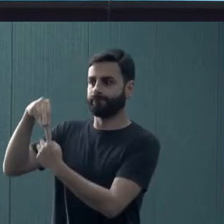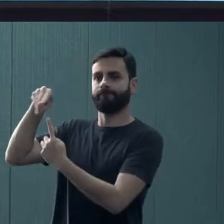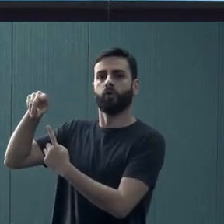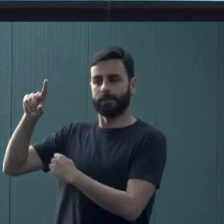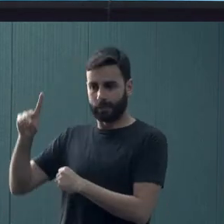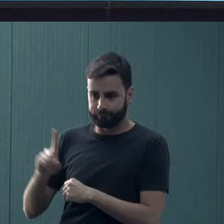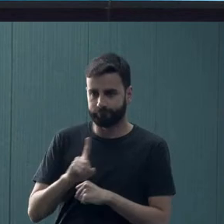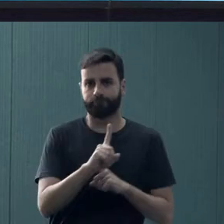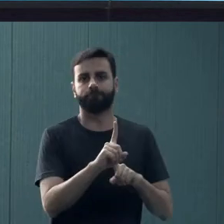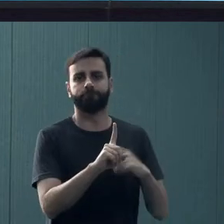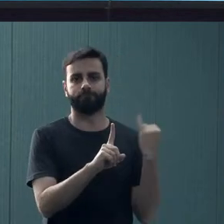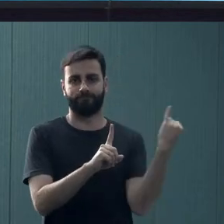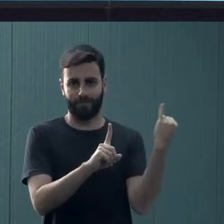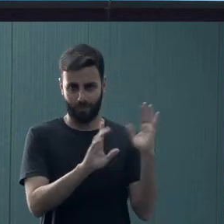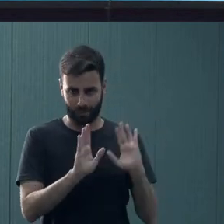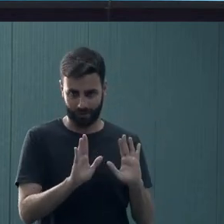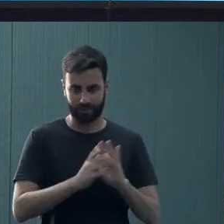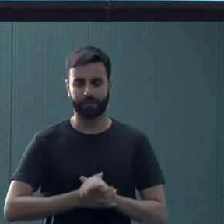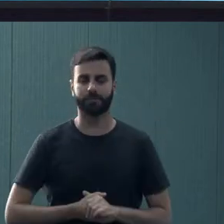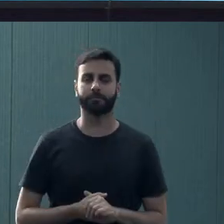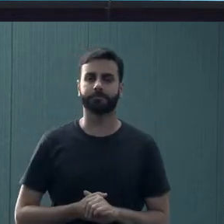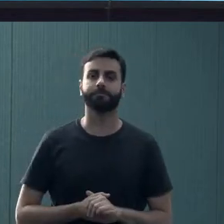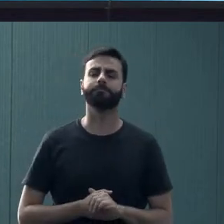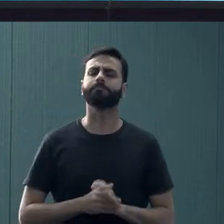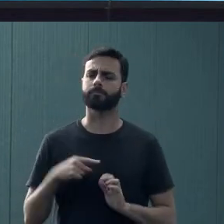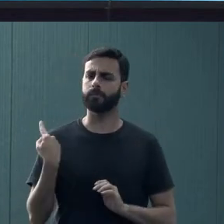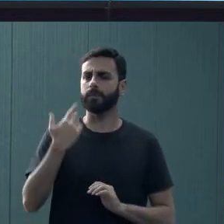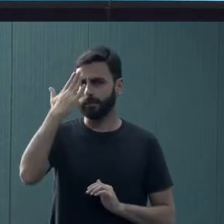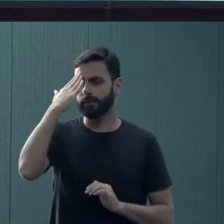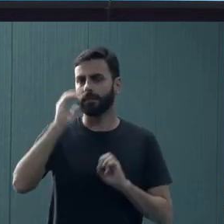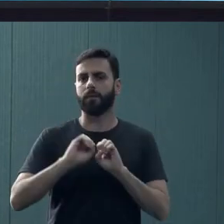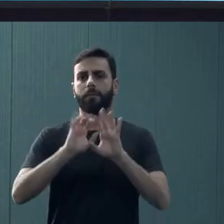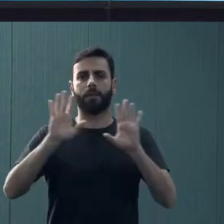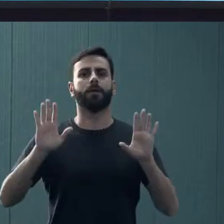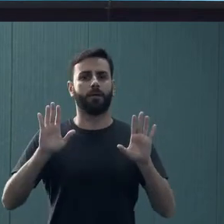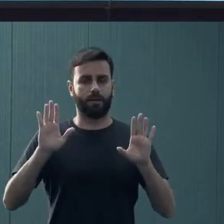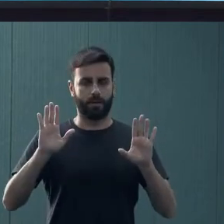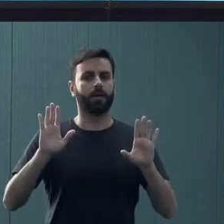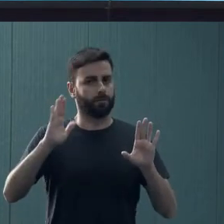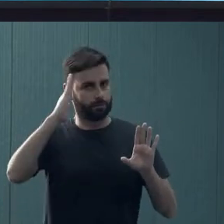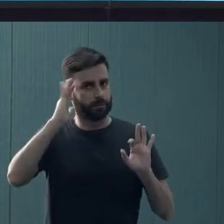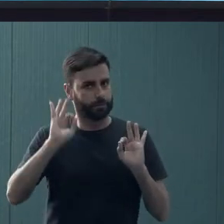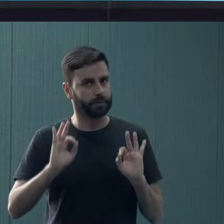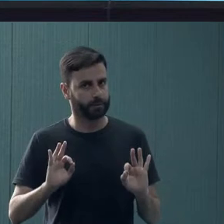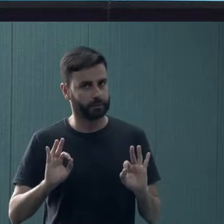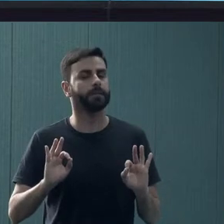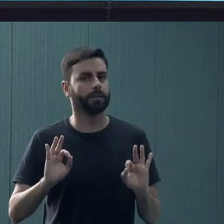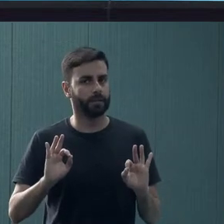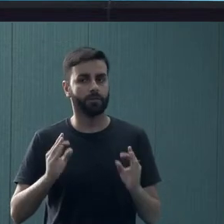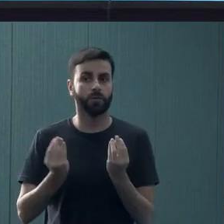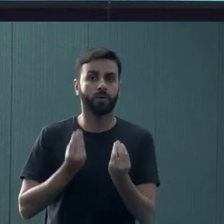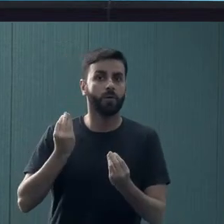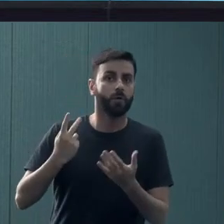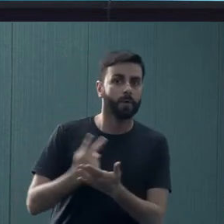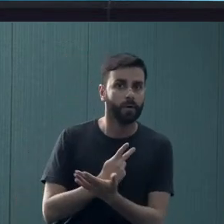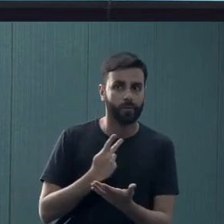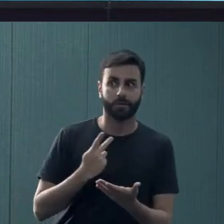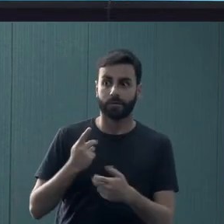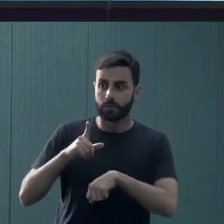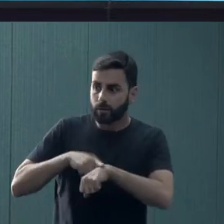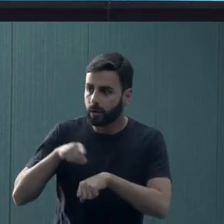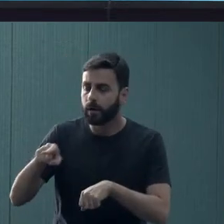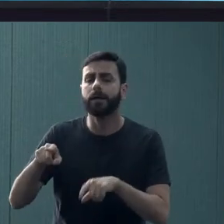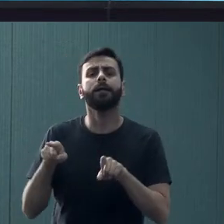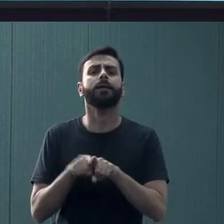em determinado momento do que outros. Então, a gente precisa sempre ter esse olhar de ver a situação da pessoa naquele